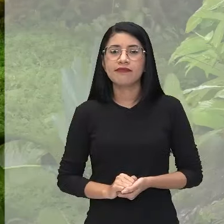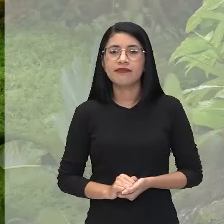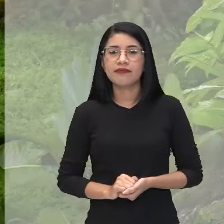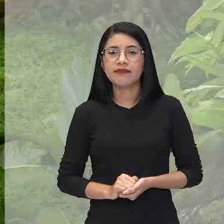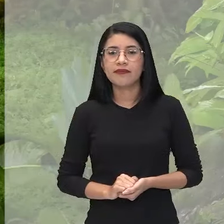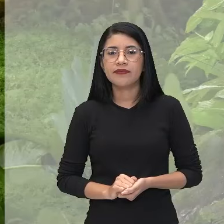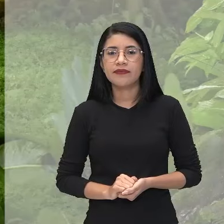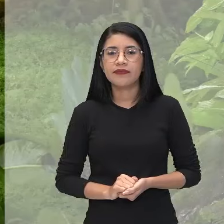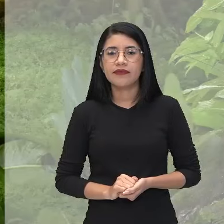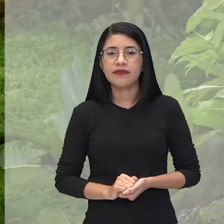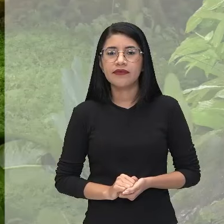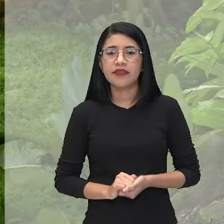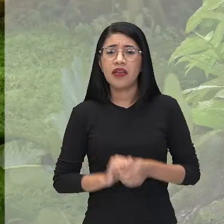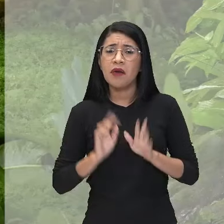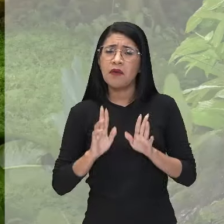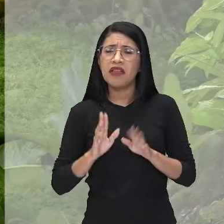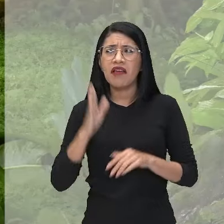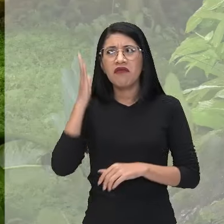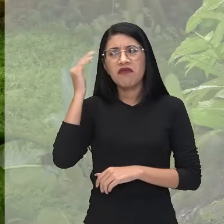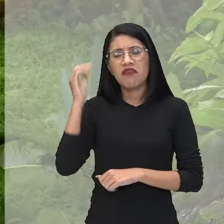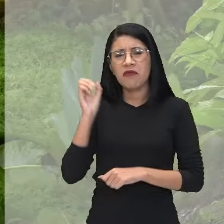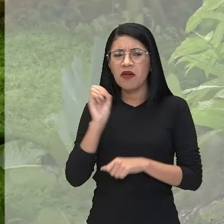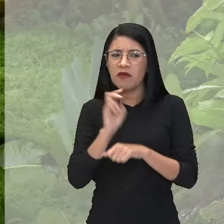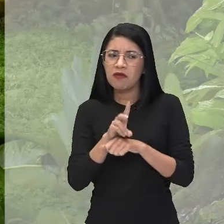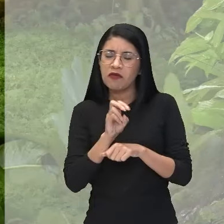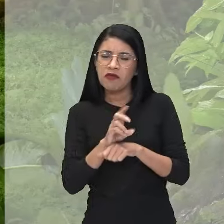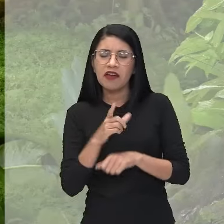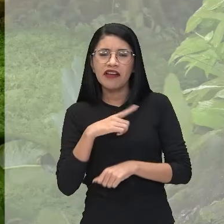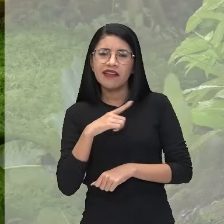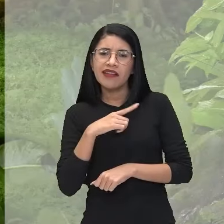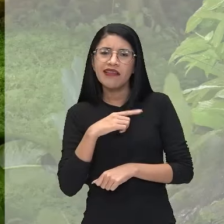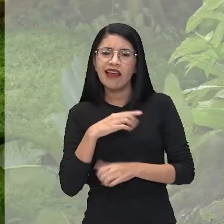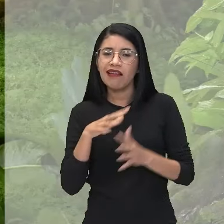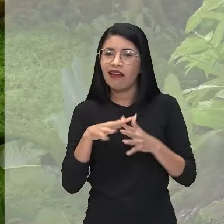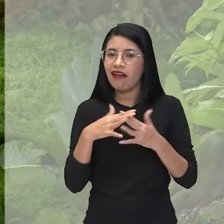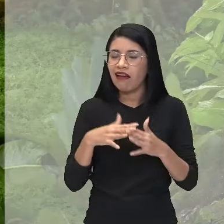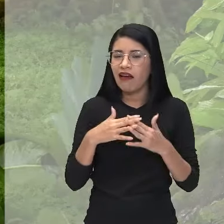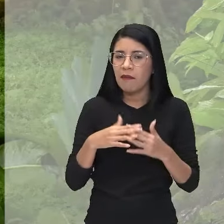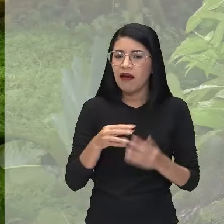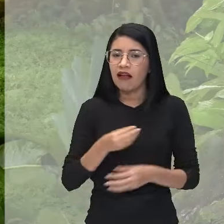Olha, vai ver que é a fama de venenosa que está atrapalhando a vida da senhora, né?